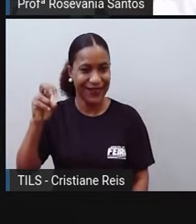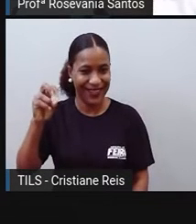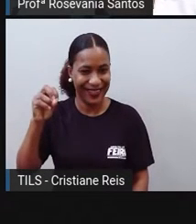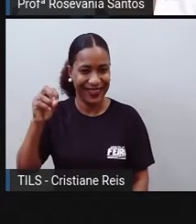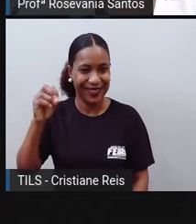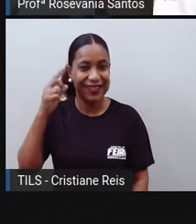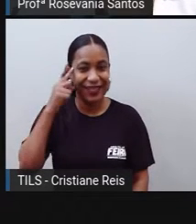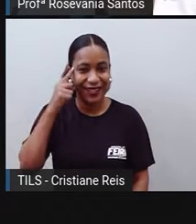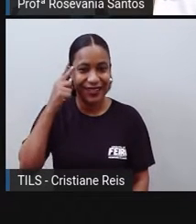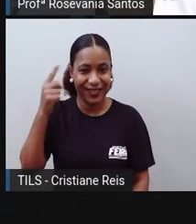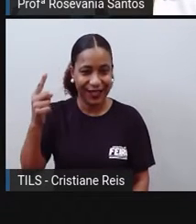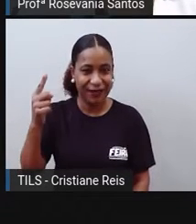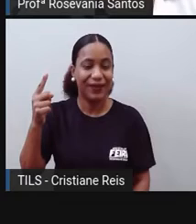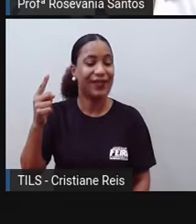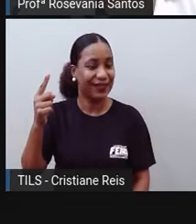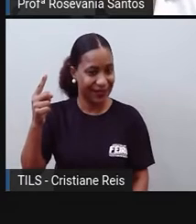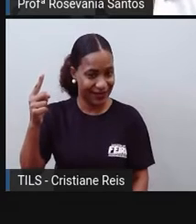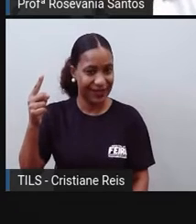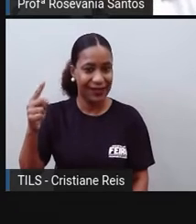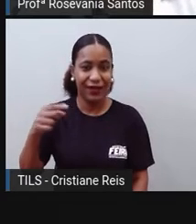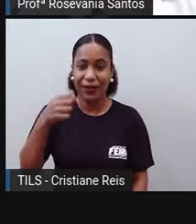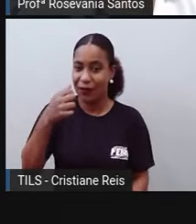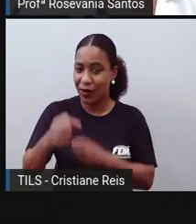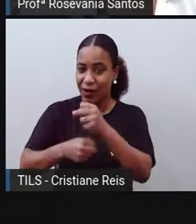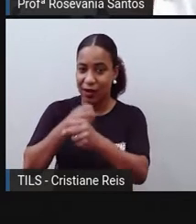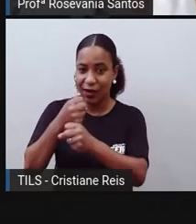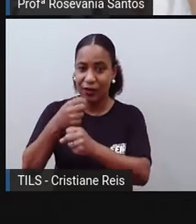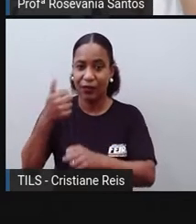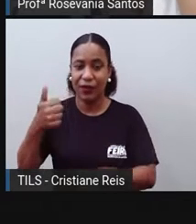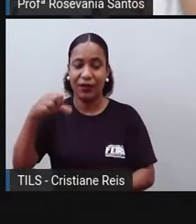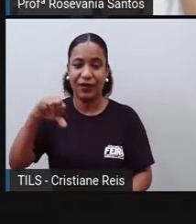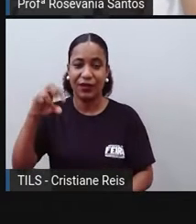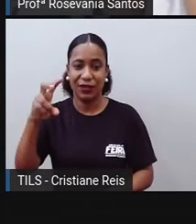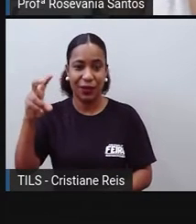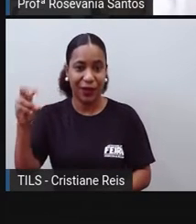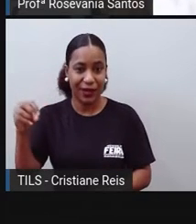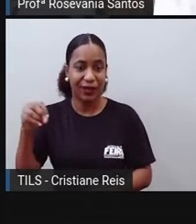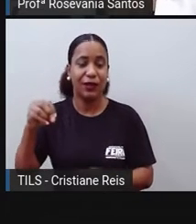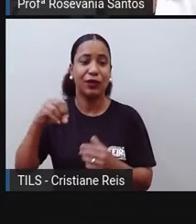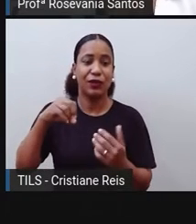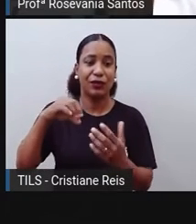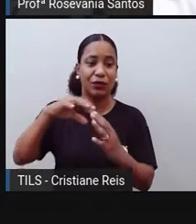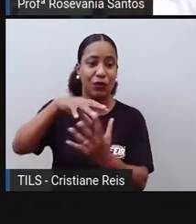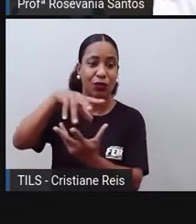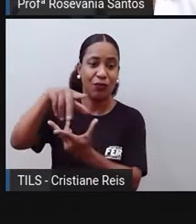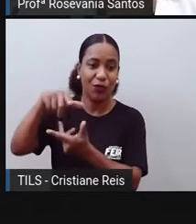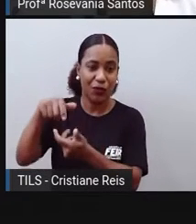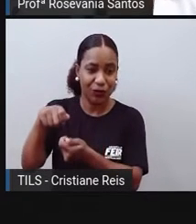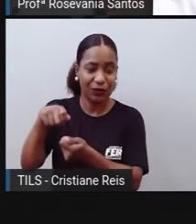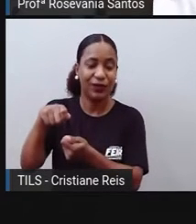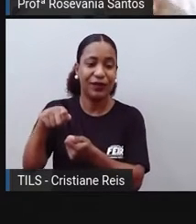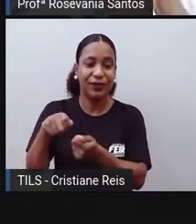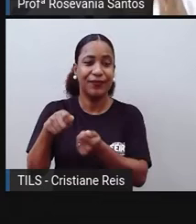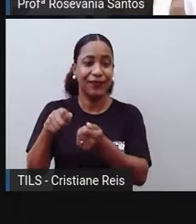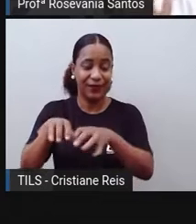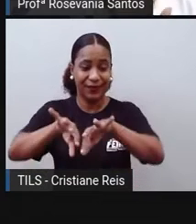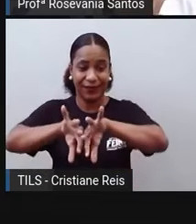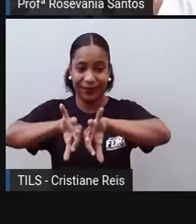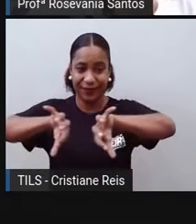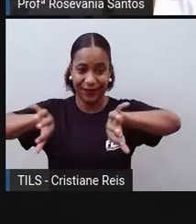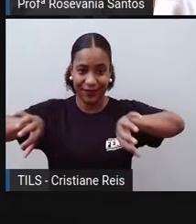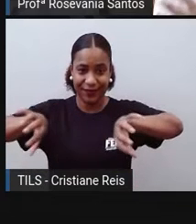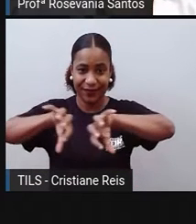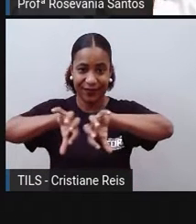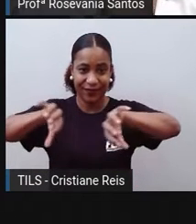períodozinho onde a gente tinha lá, né? O mundo dividido, né? Entre dois, entre